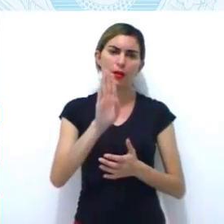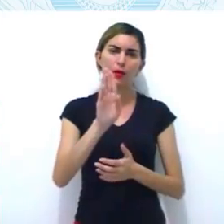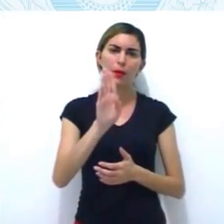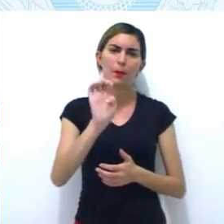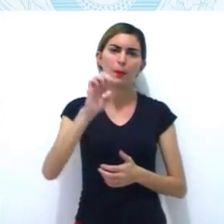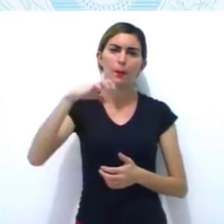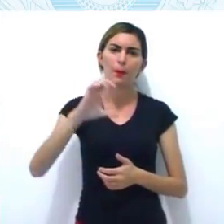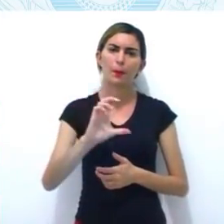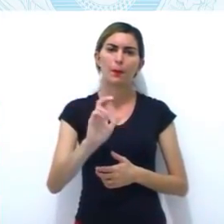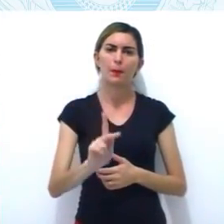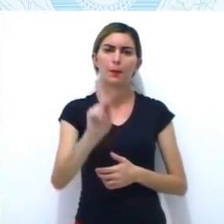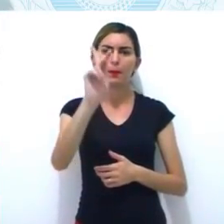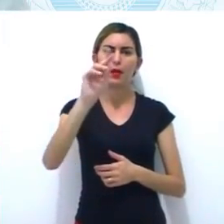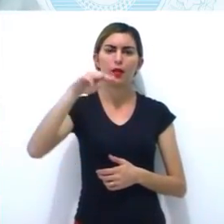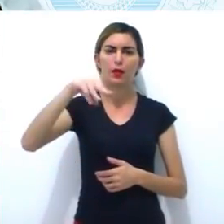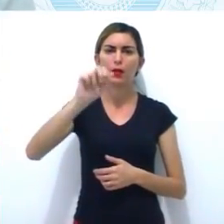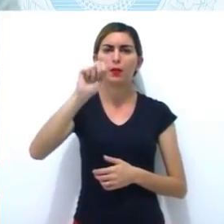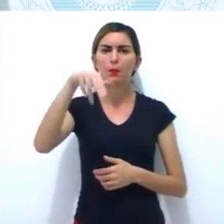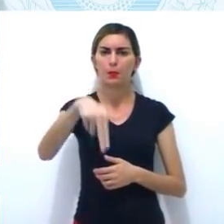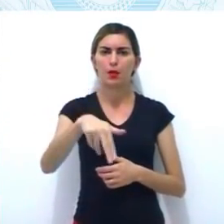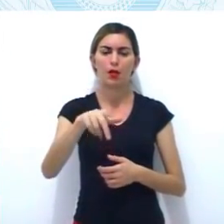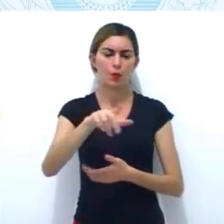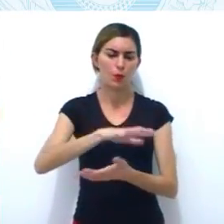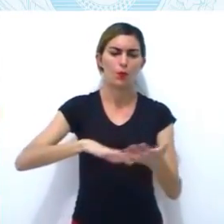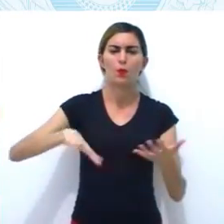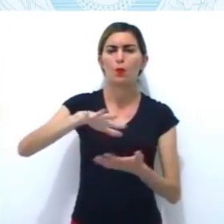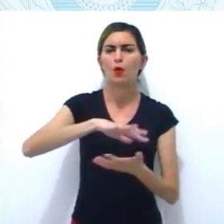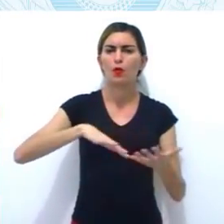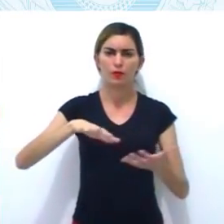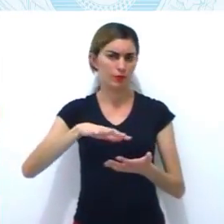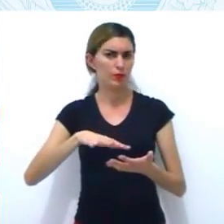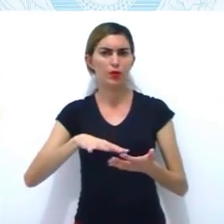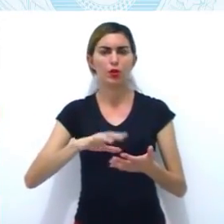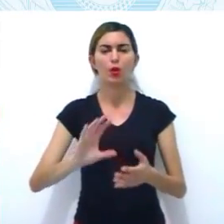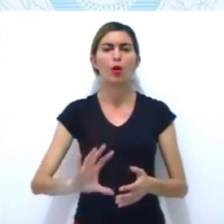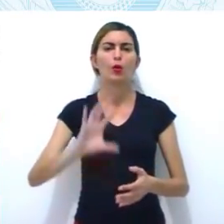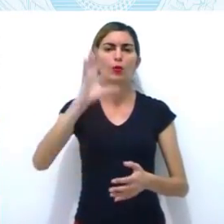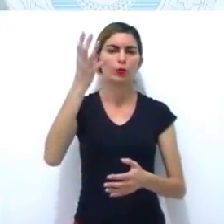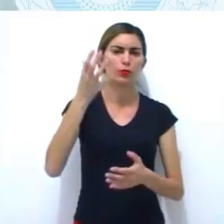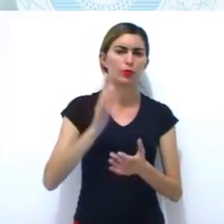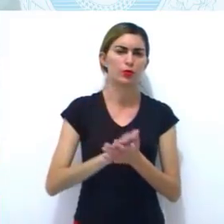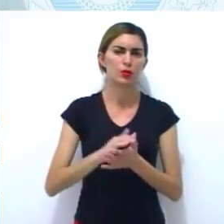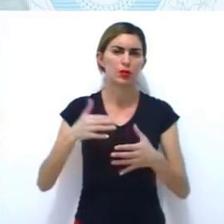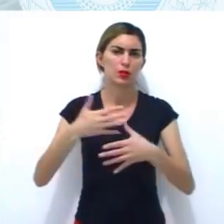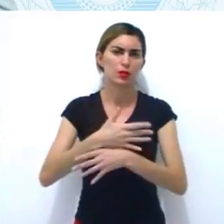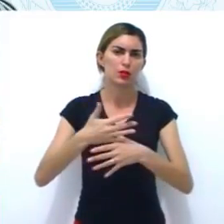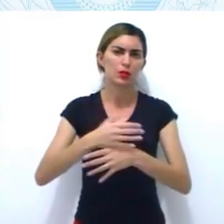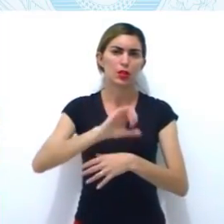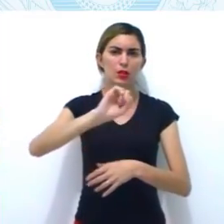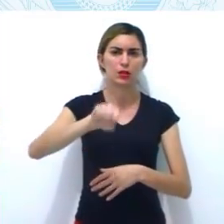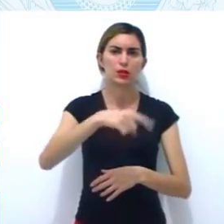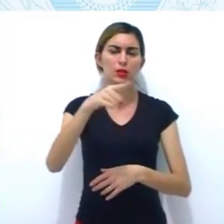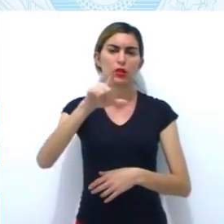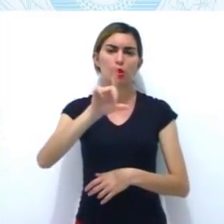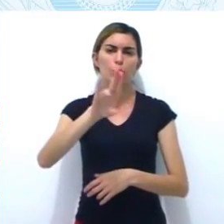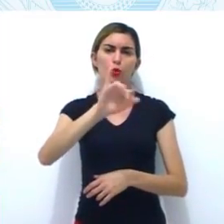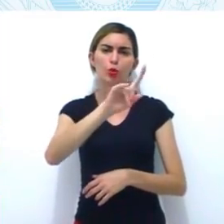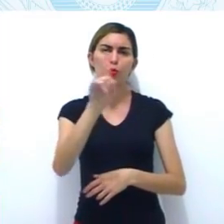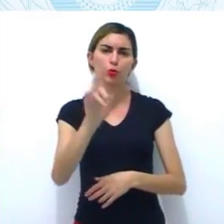de Beckmann foi um movimento nativista ocorrido, pessoal, na cidade de São Luís,